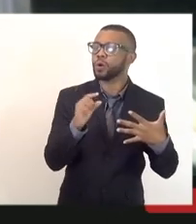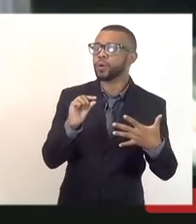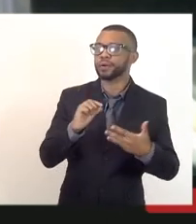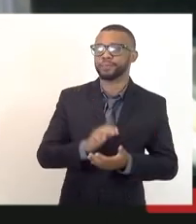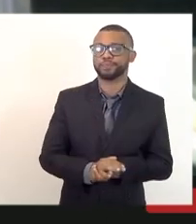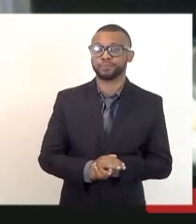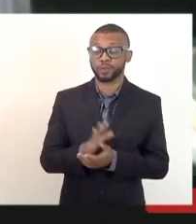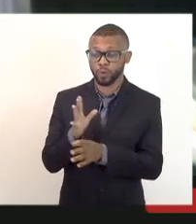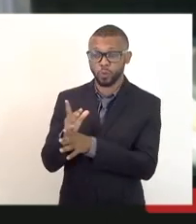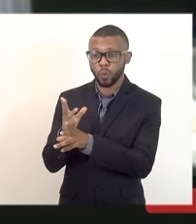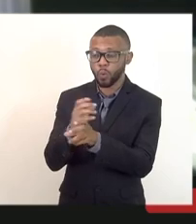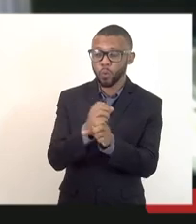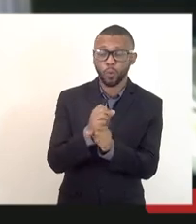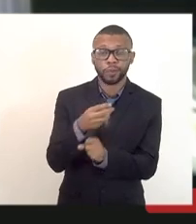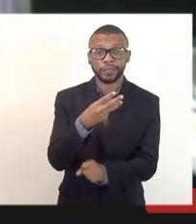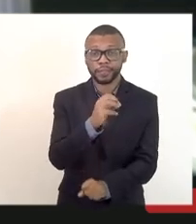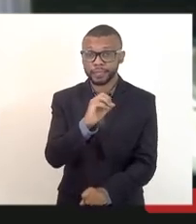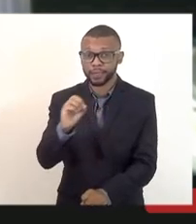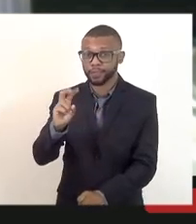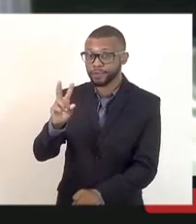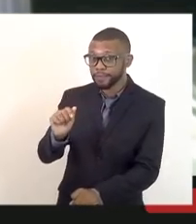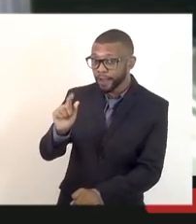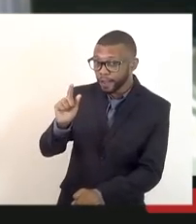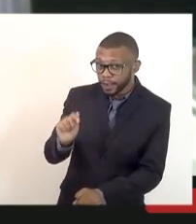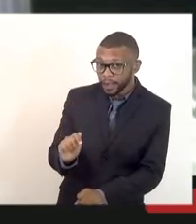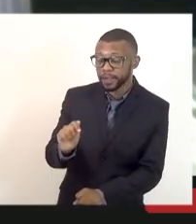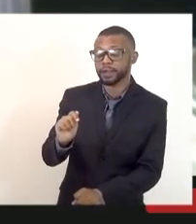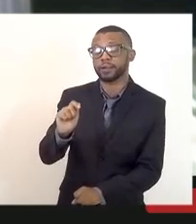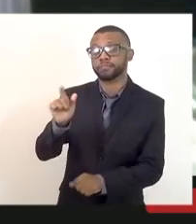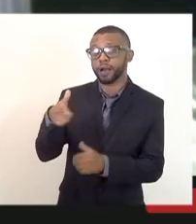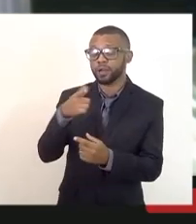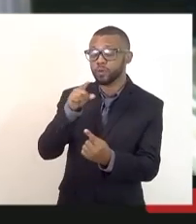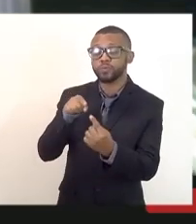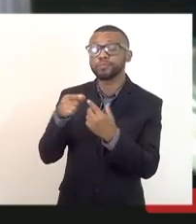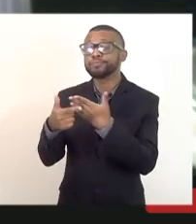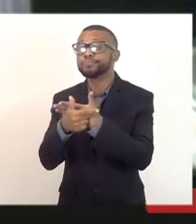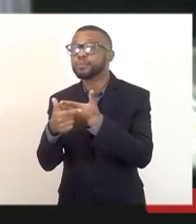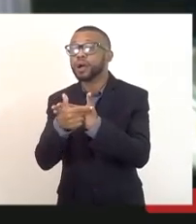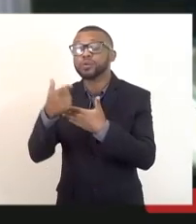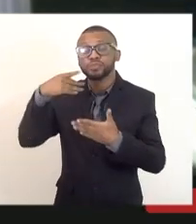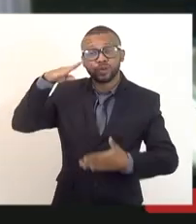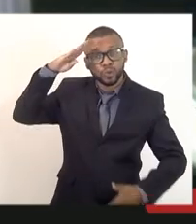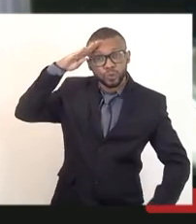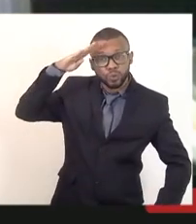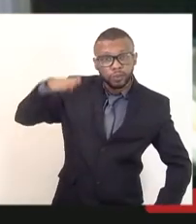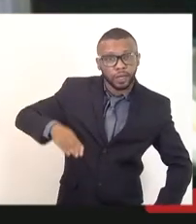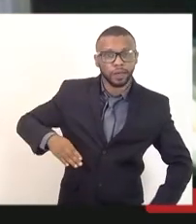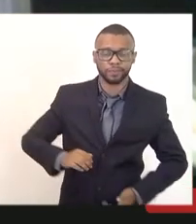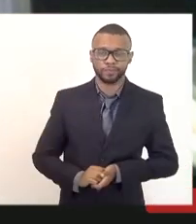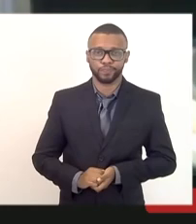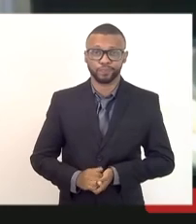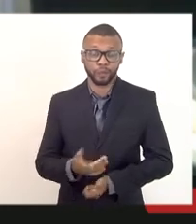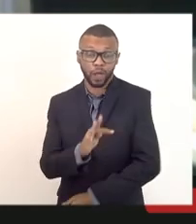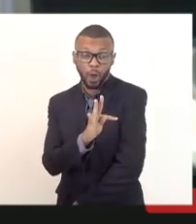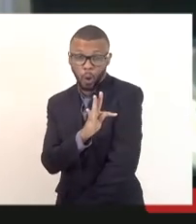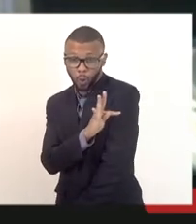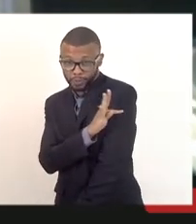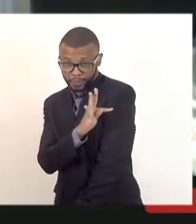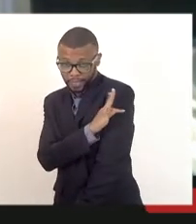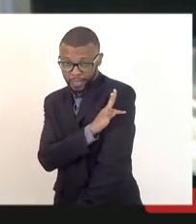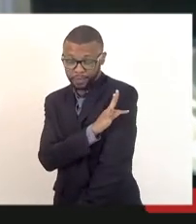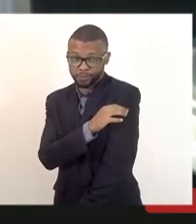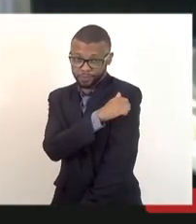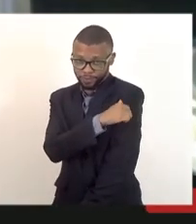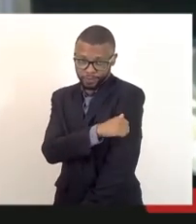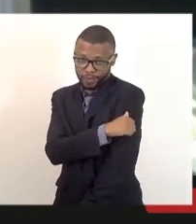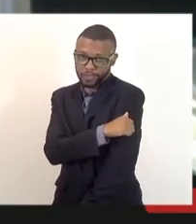vagas para o cargo de soldado do Corpo de Bombeiros. O técnico de enfermagem ele não entra,